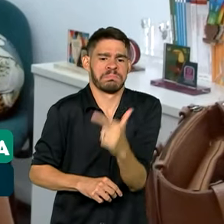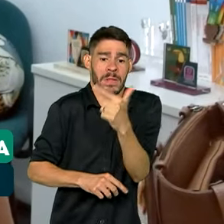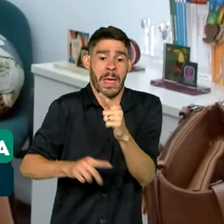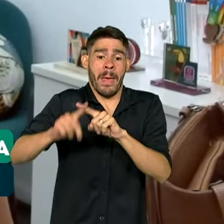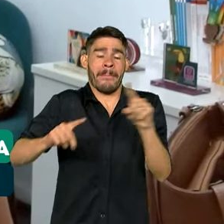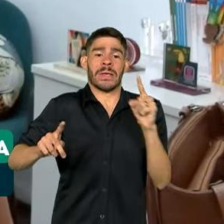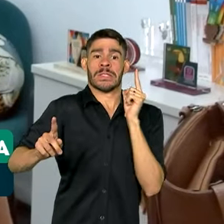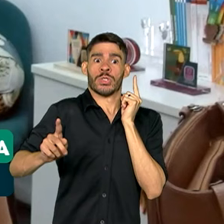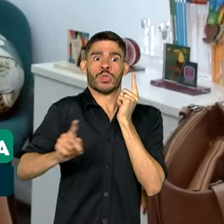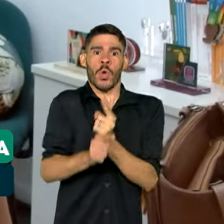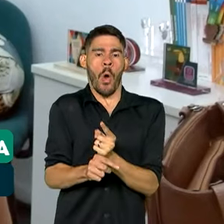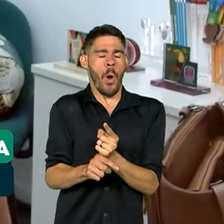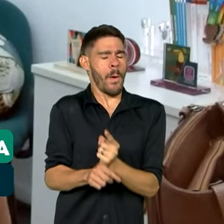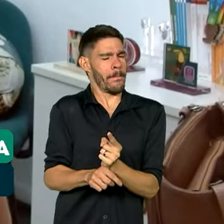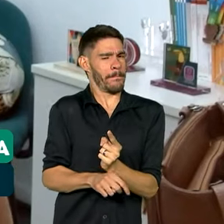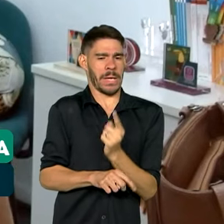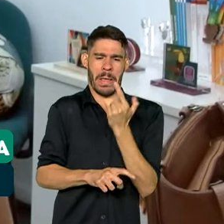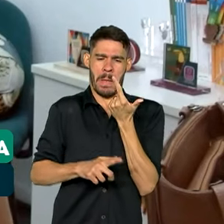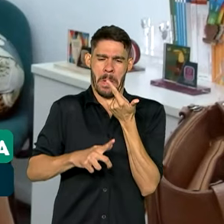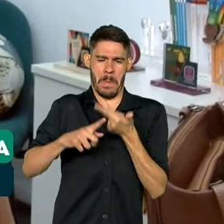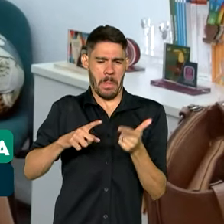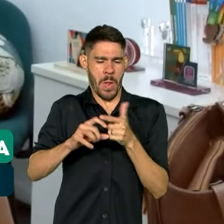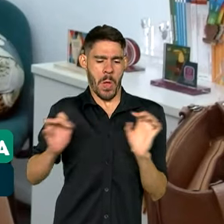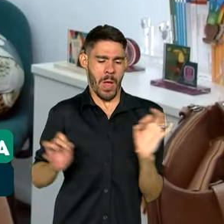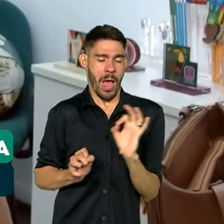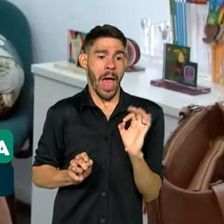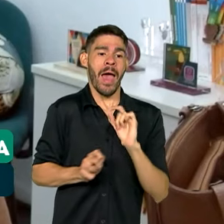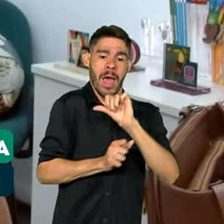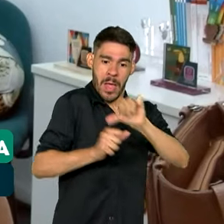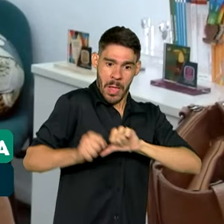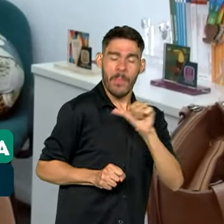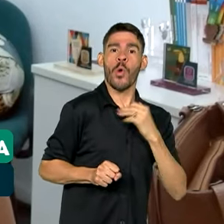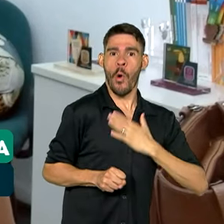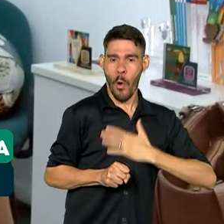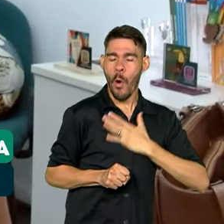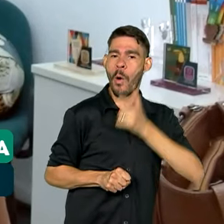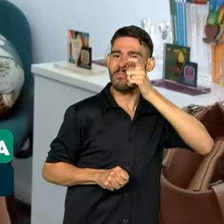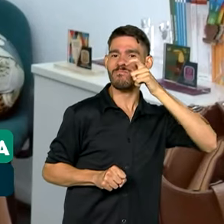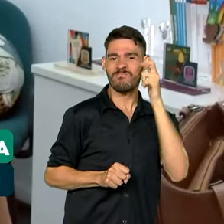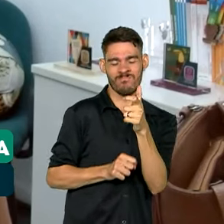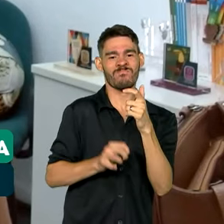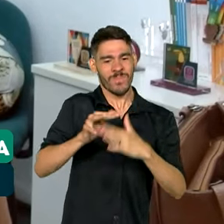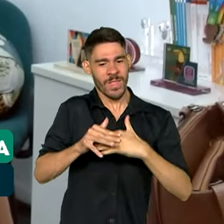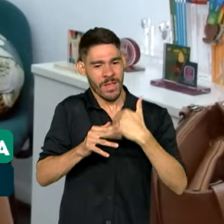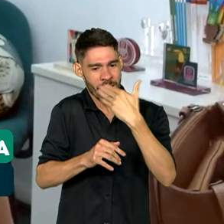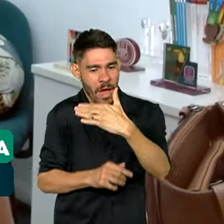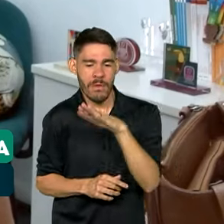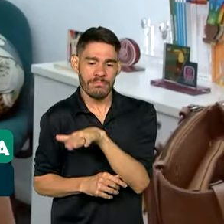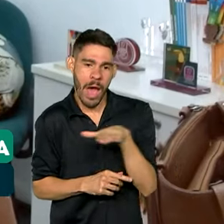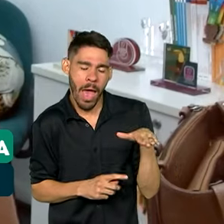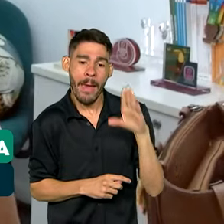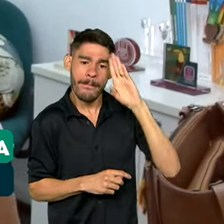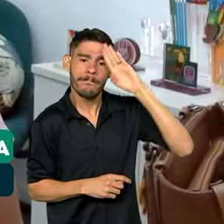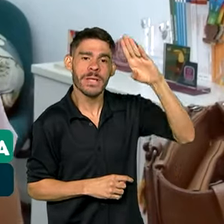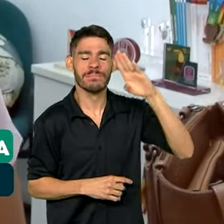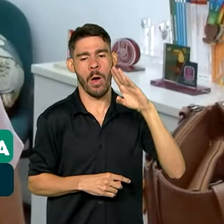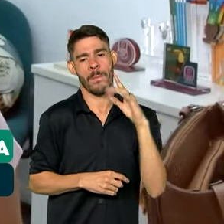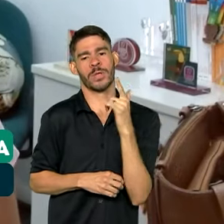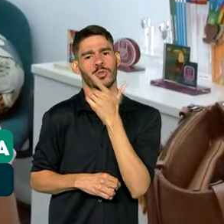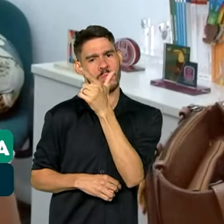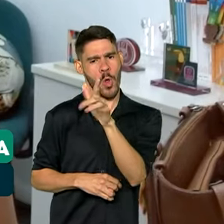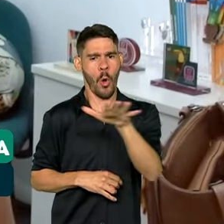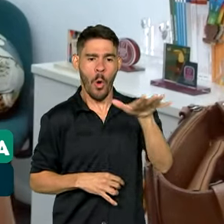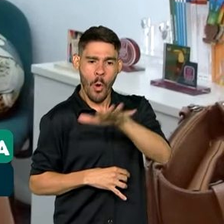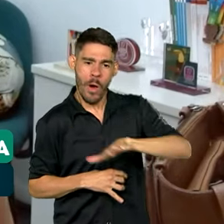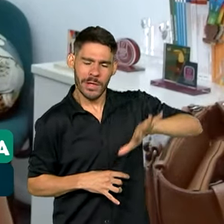descobrem que a matéria não é isso tudo e passam a gostar. E aí a gente desenvolve esses meninos, inclusive, até para outras